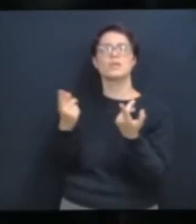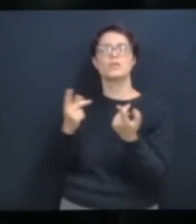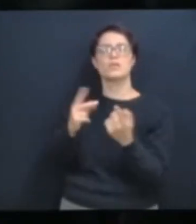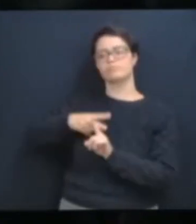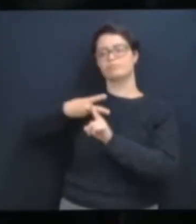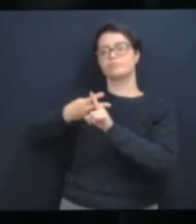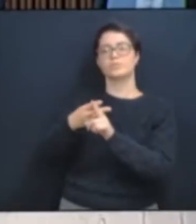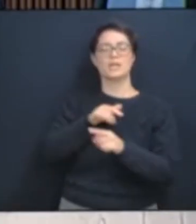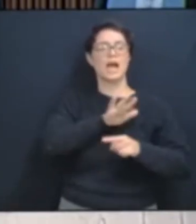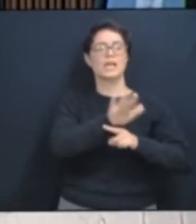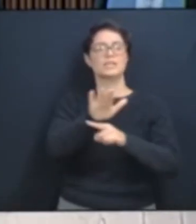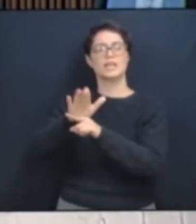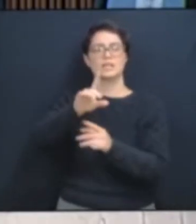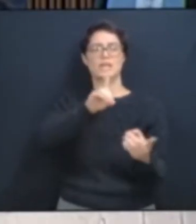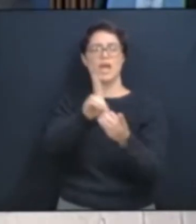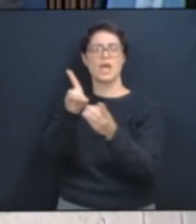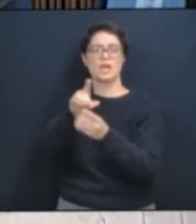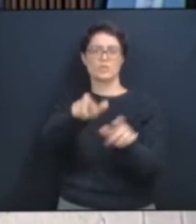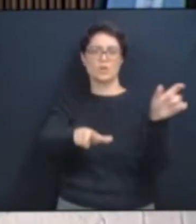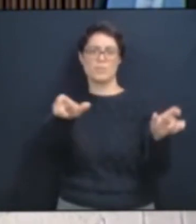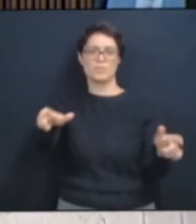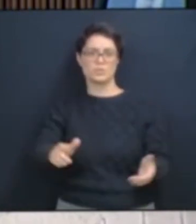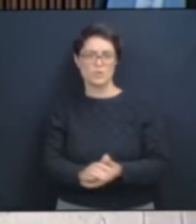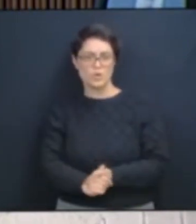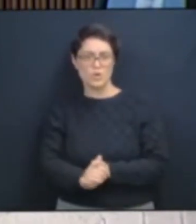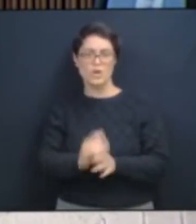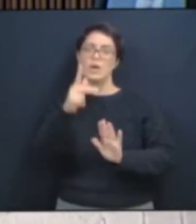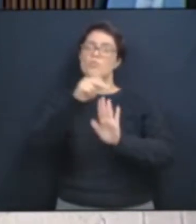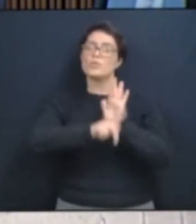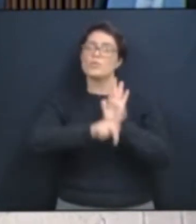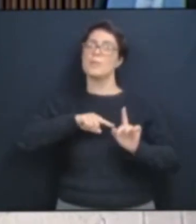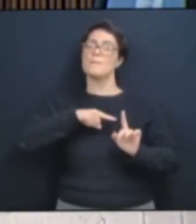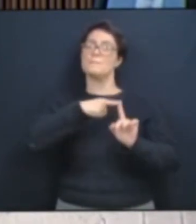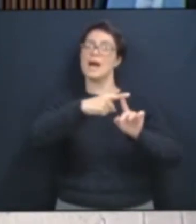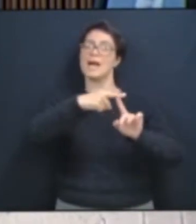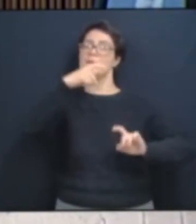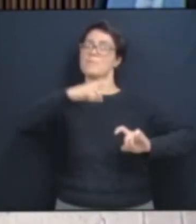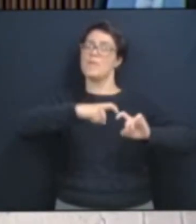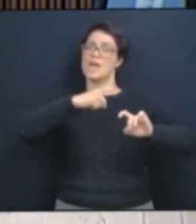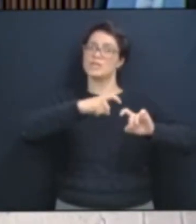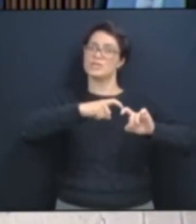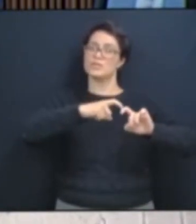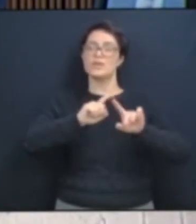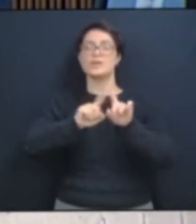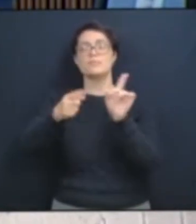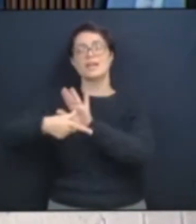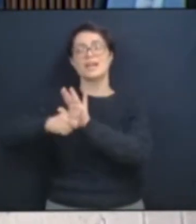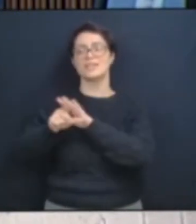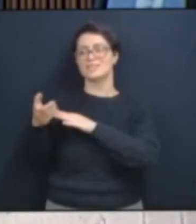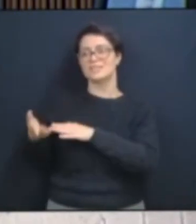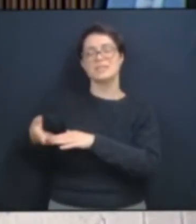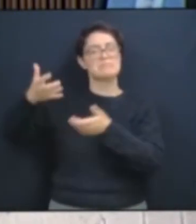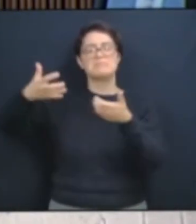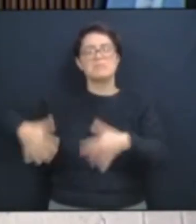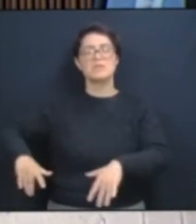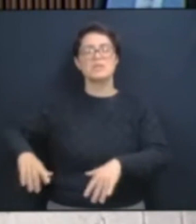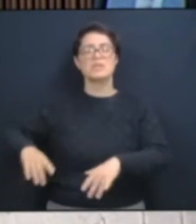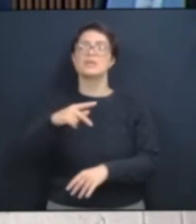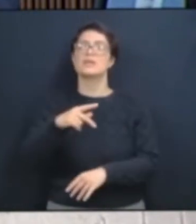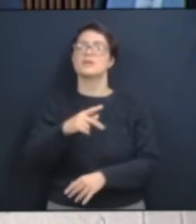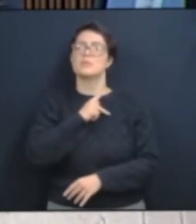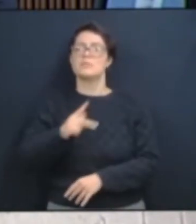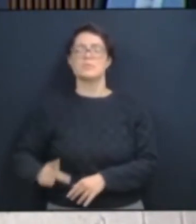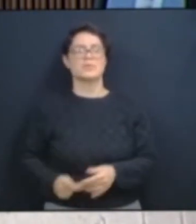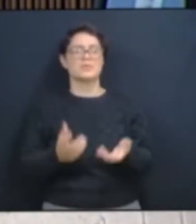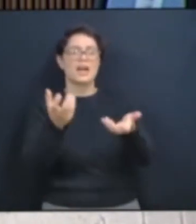de ter agora o programa Mais Médico. Conta um presidente que não queria que médicos de outros países viessem aqui porque achavam que eram